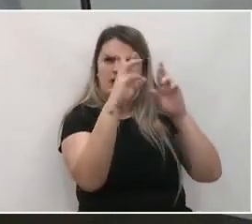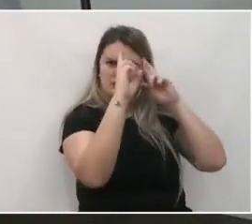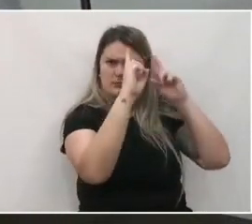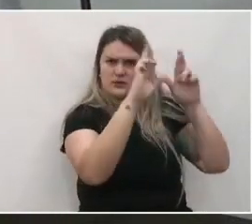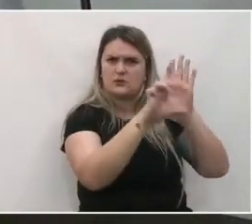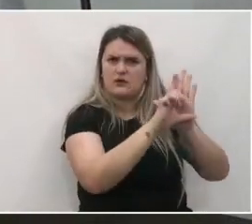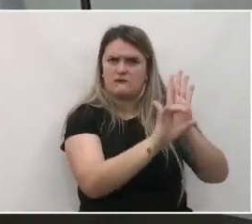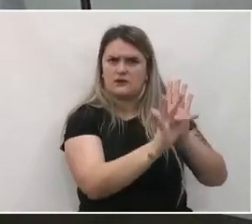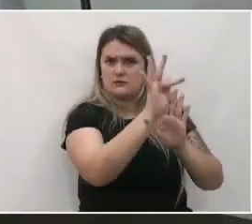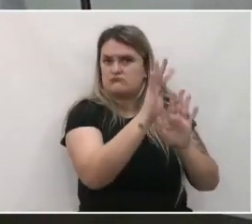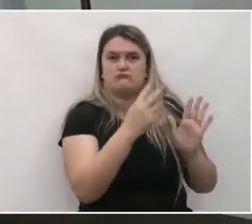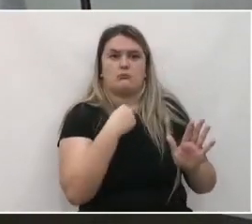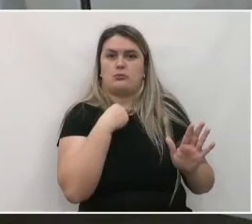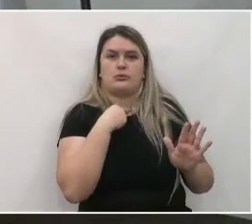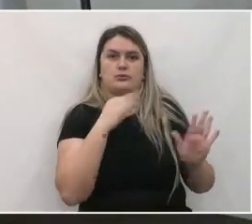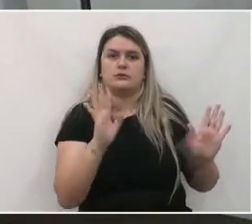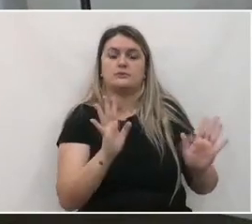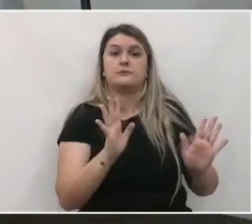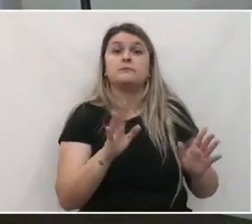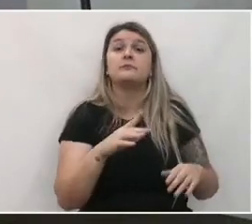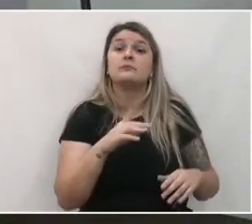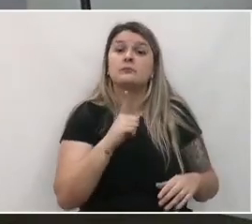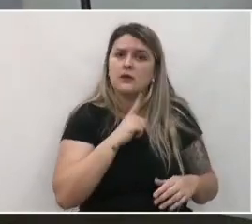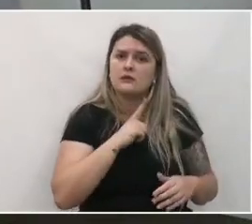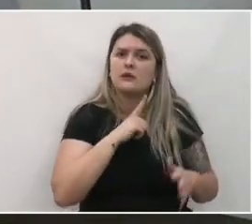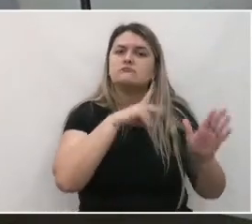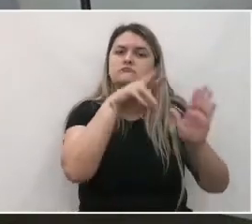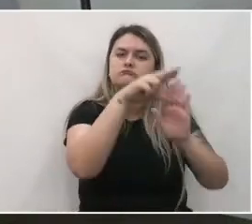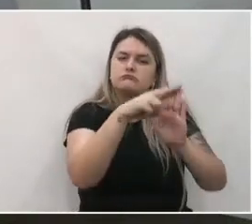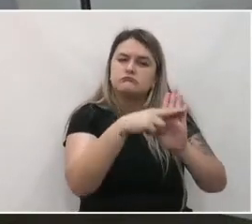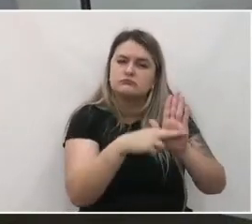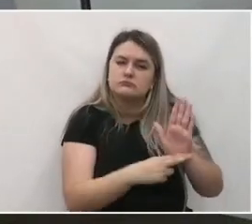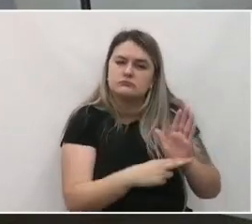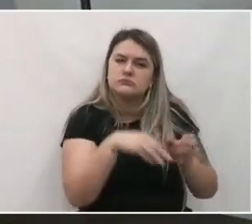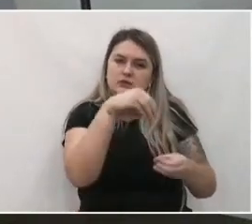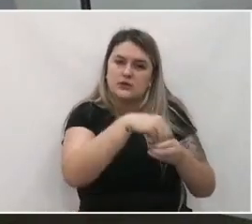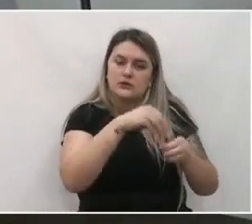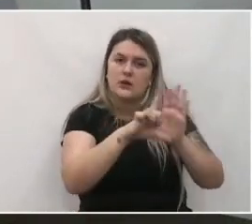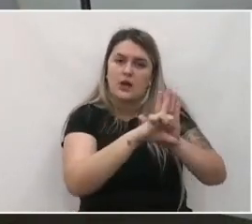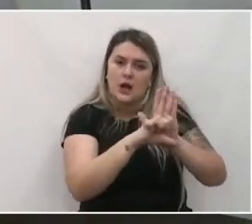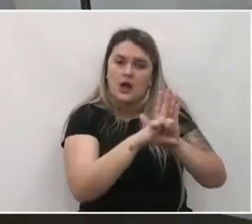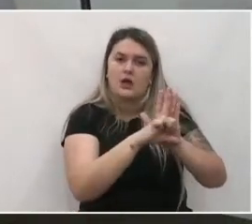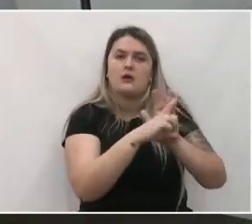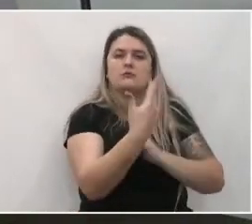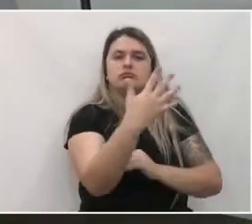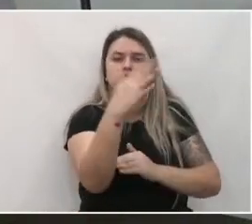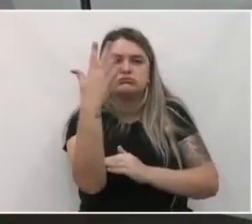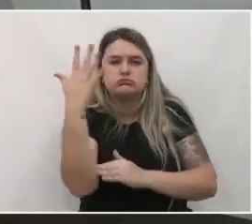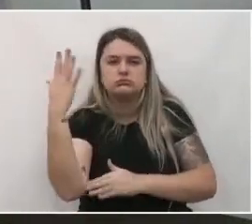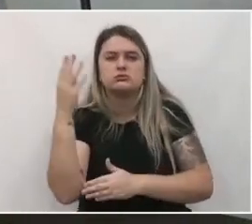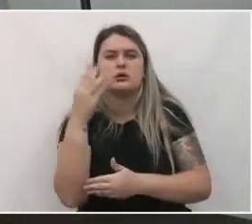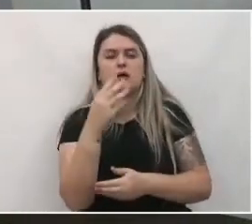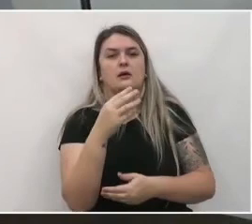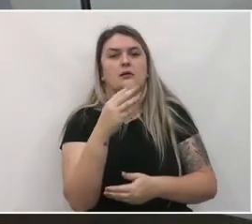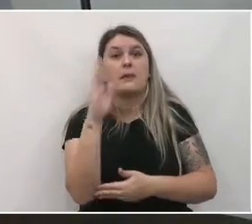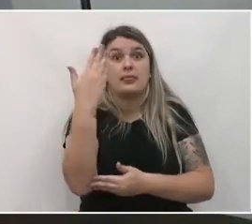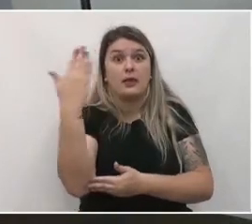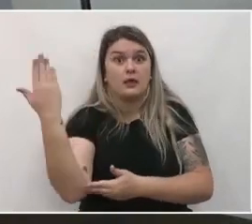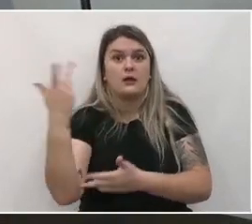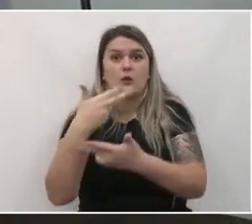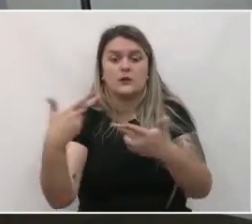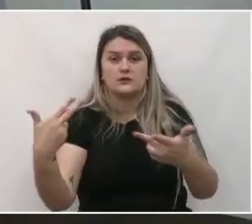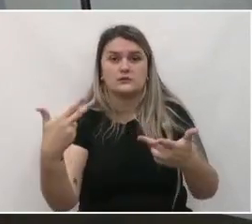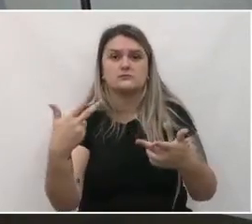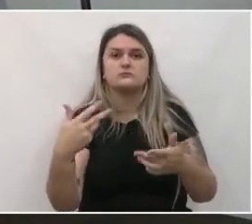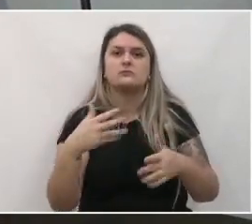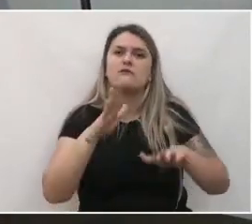mas existem muitas regras contidas na legislação ambiental, que permitem, por exemplo,